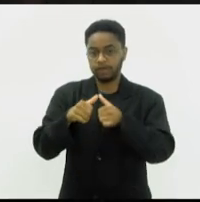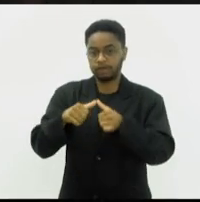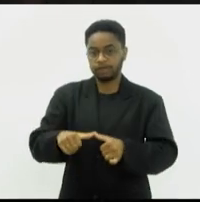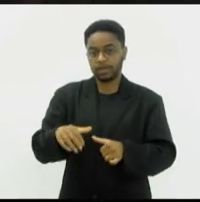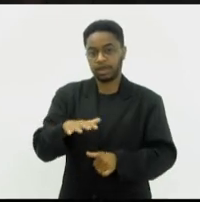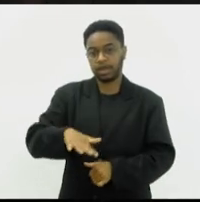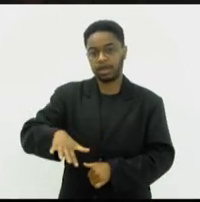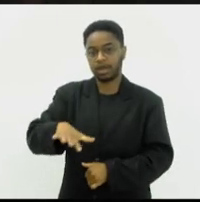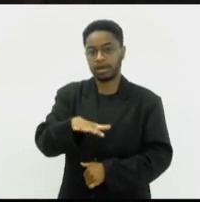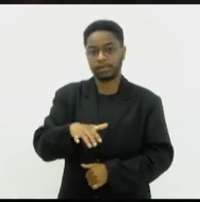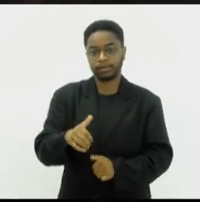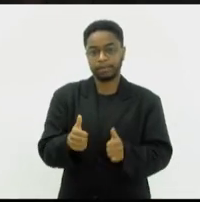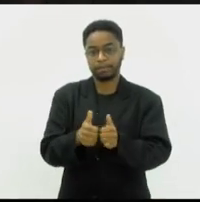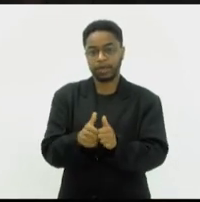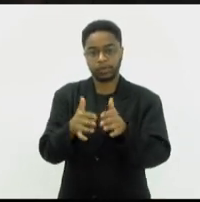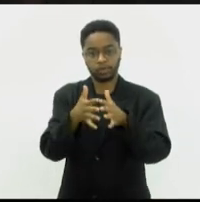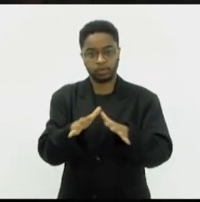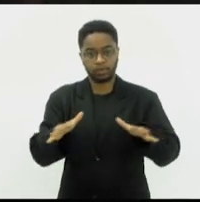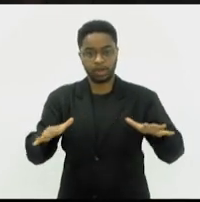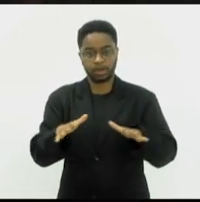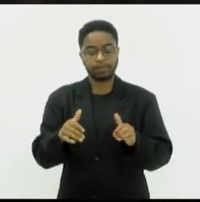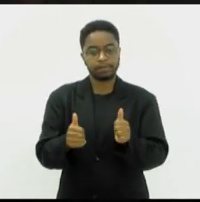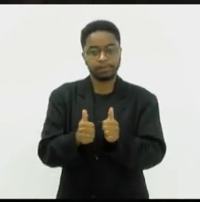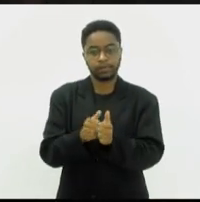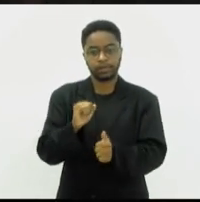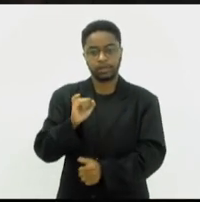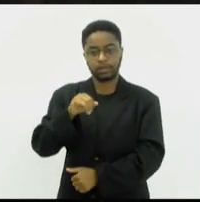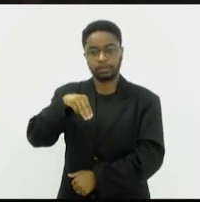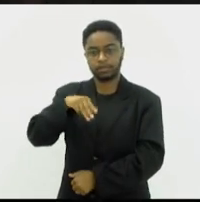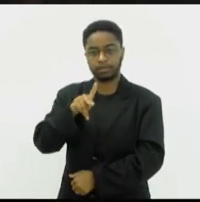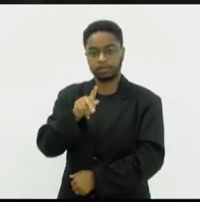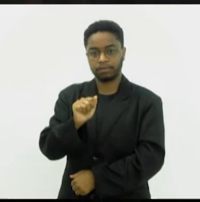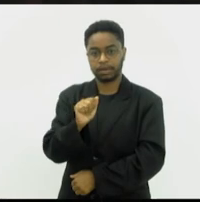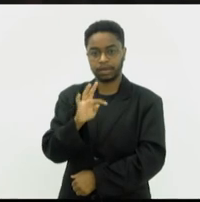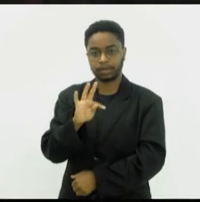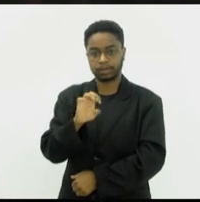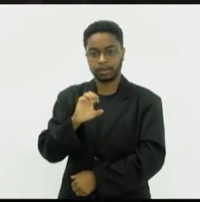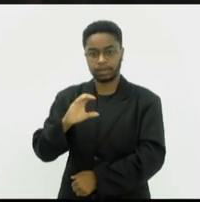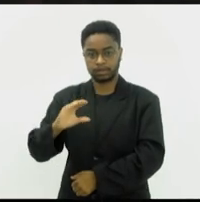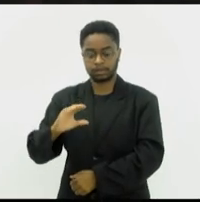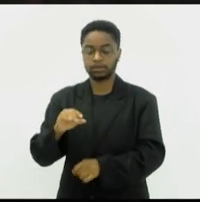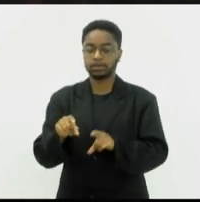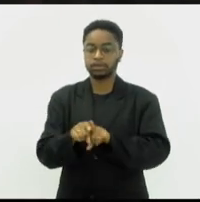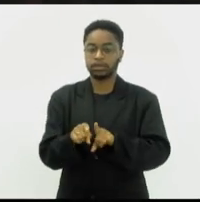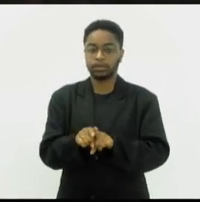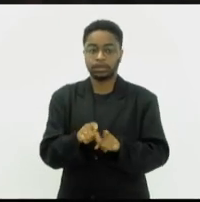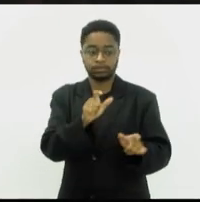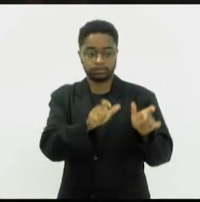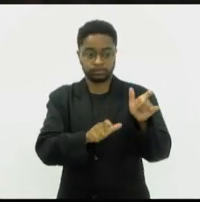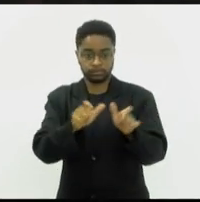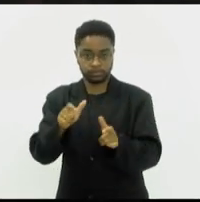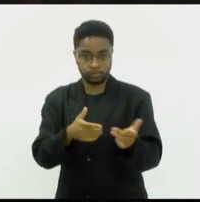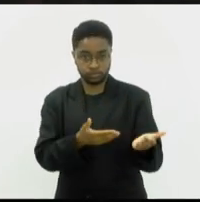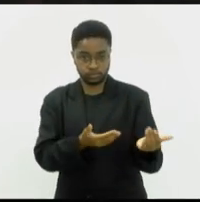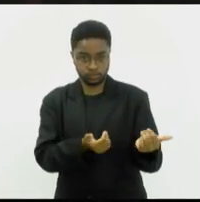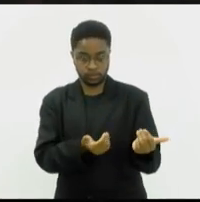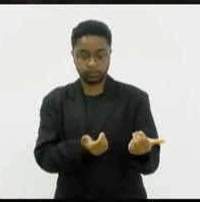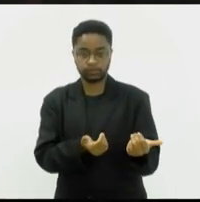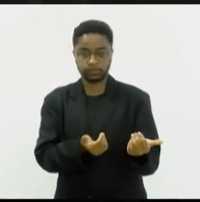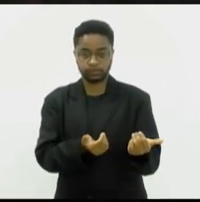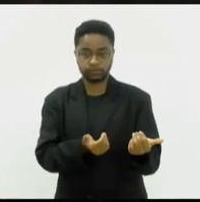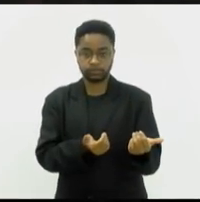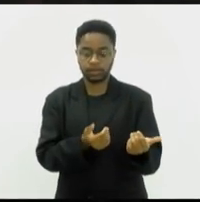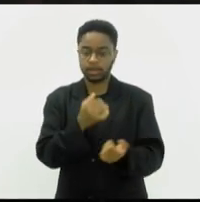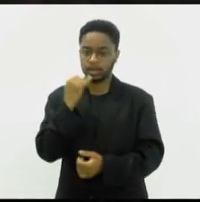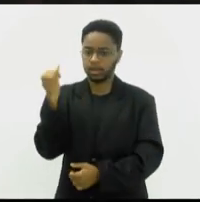área portuária, onde está o IMPATEC. E esses jovens serão